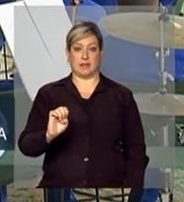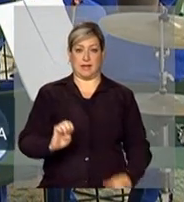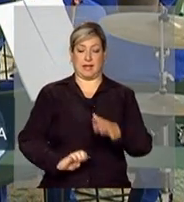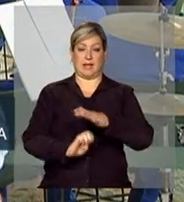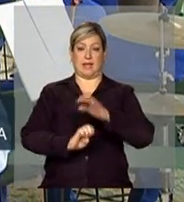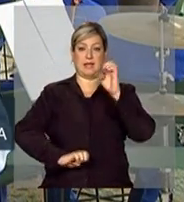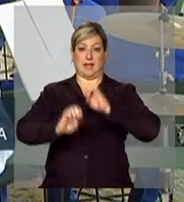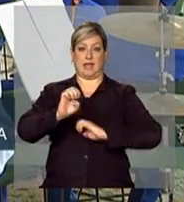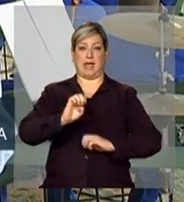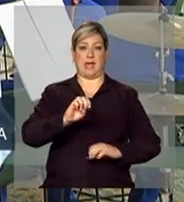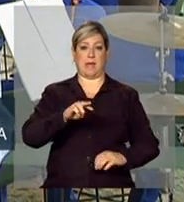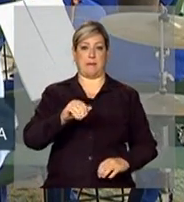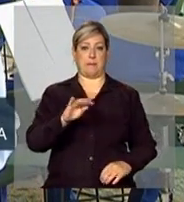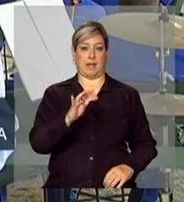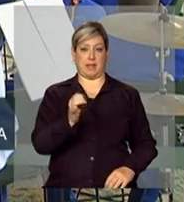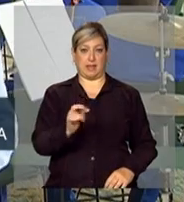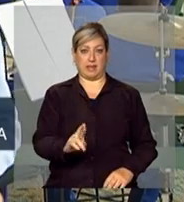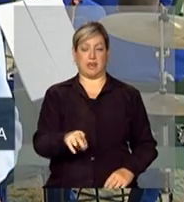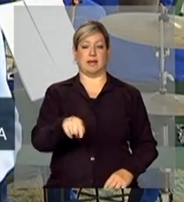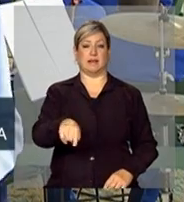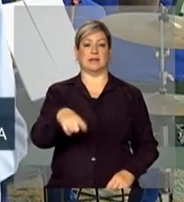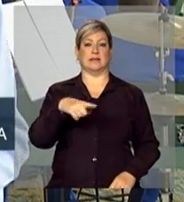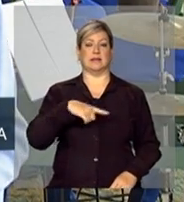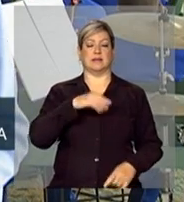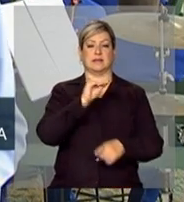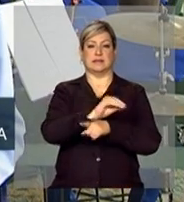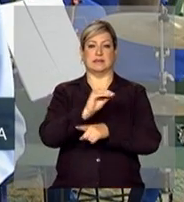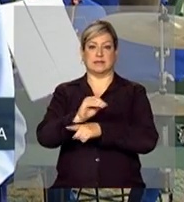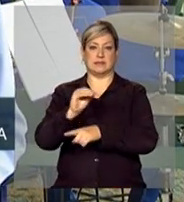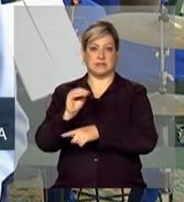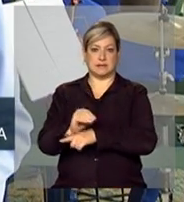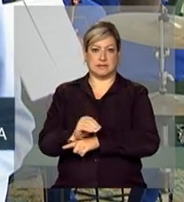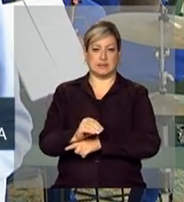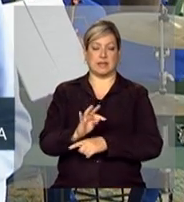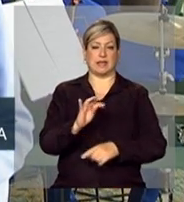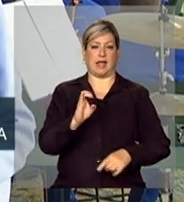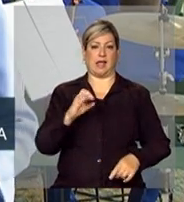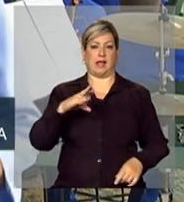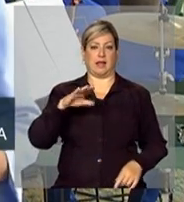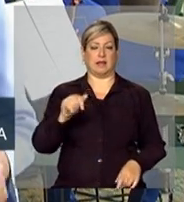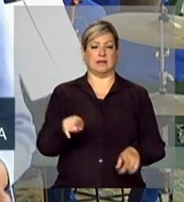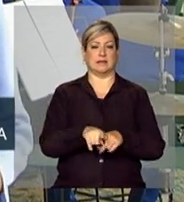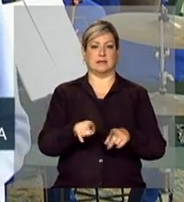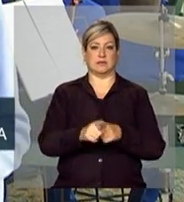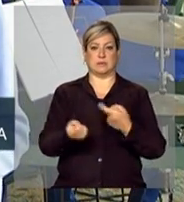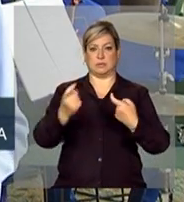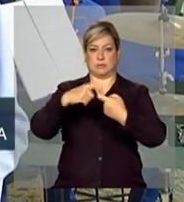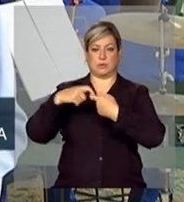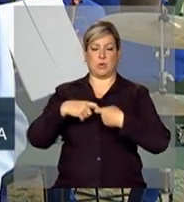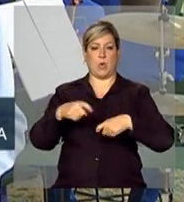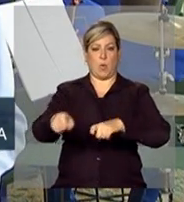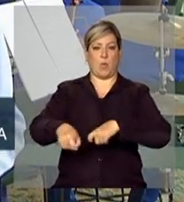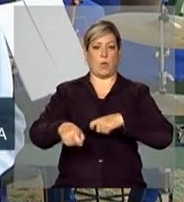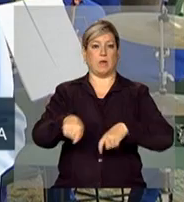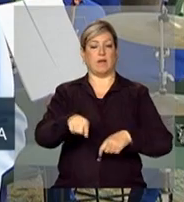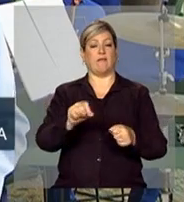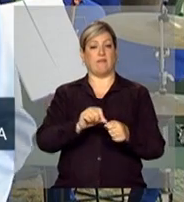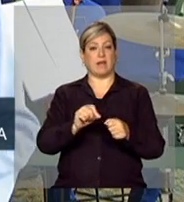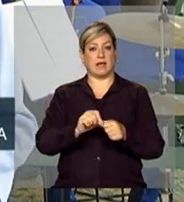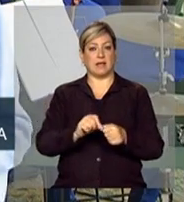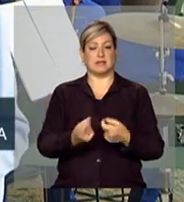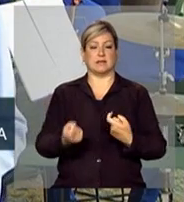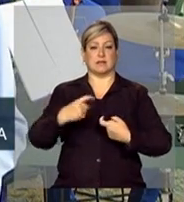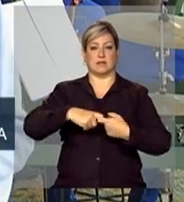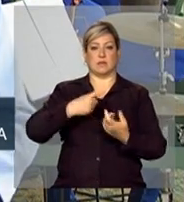a EMATER, a empresa de assistência técnica e extensão rural, firmou um acordo de cooperação técnica